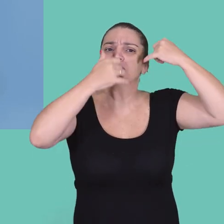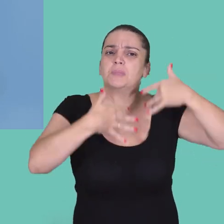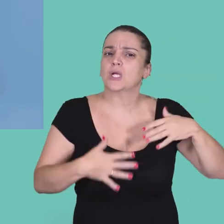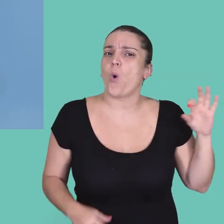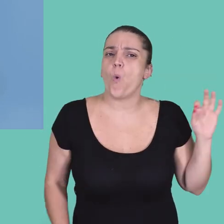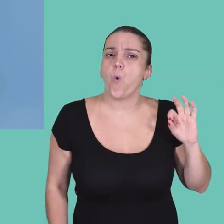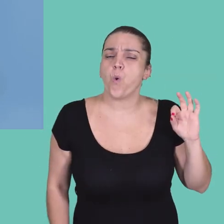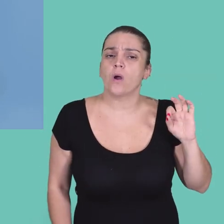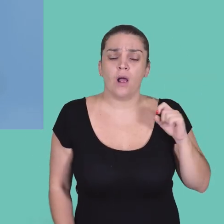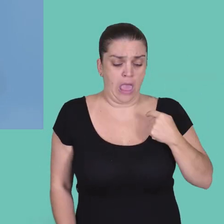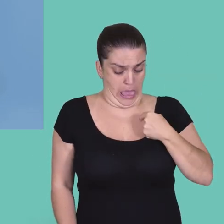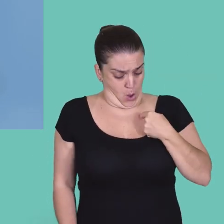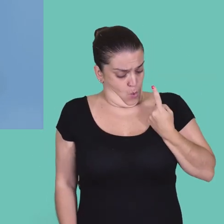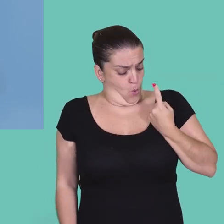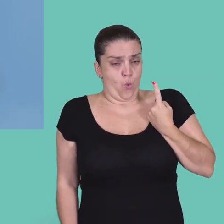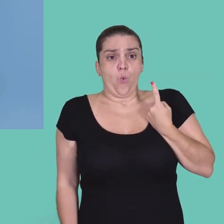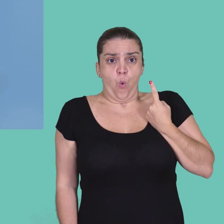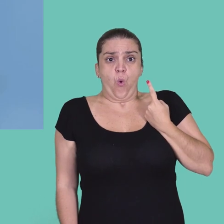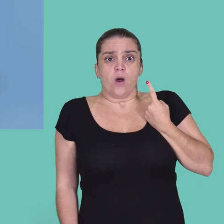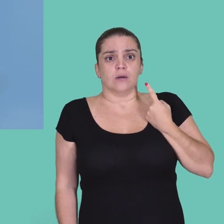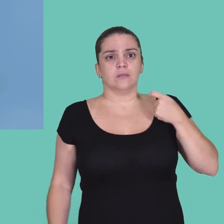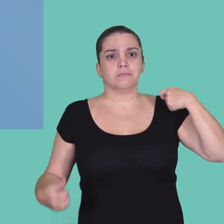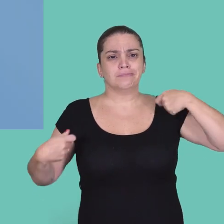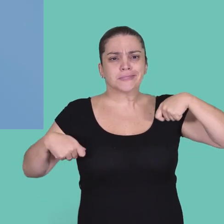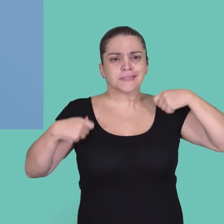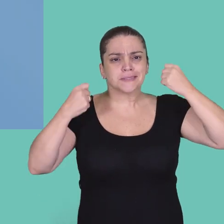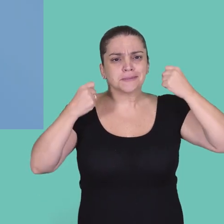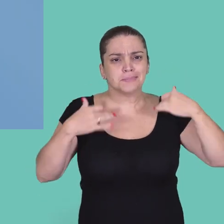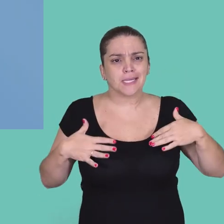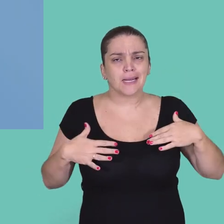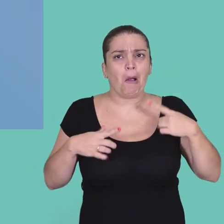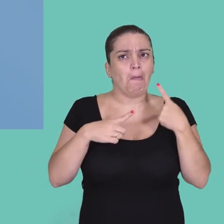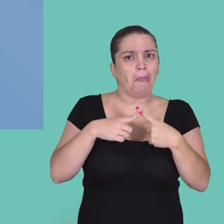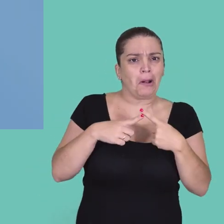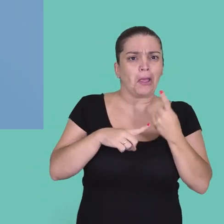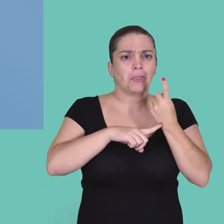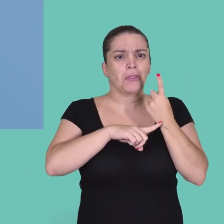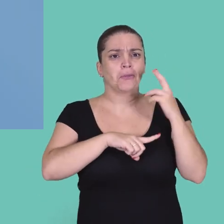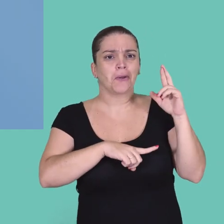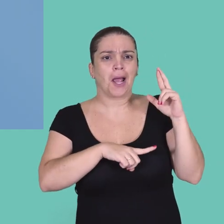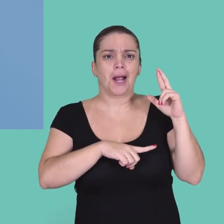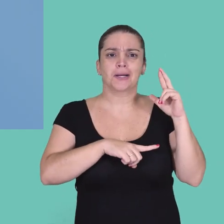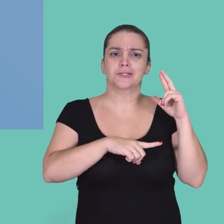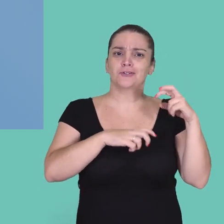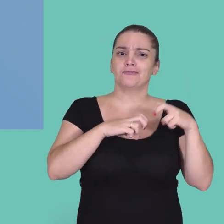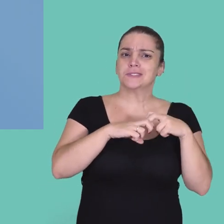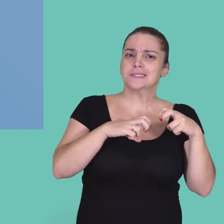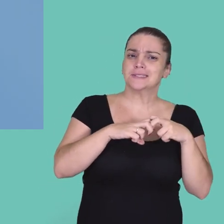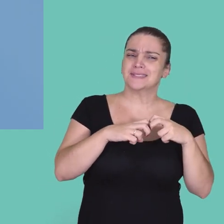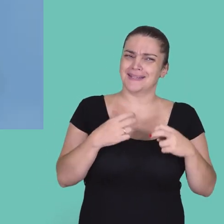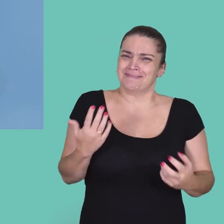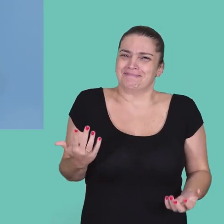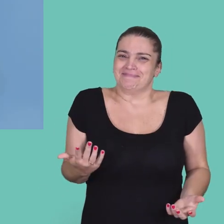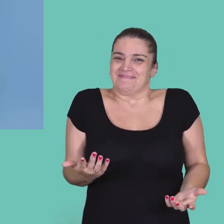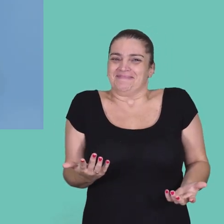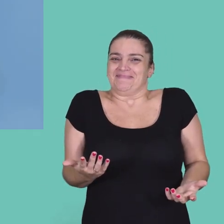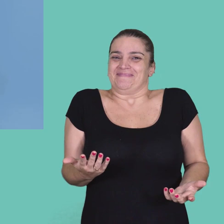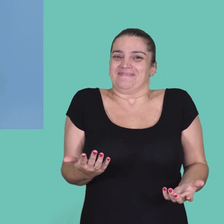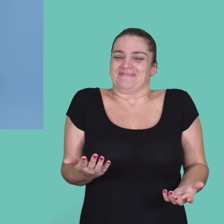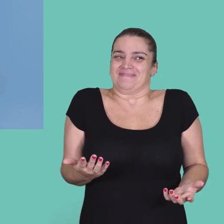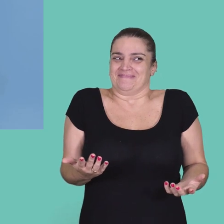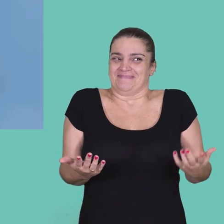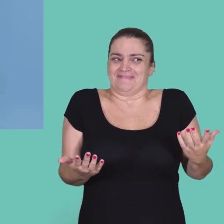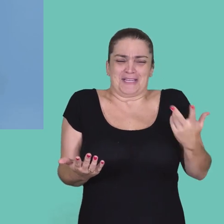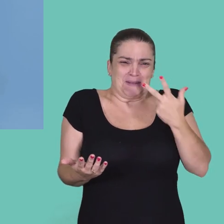precisou explicar para que servia aquela carreira. Eu fui a única pessoa que precisou explicar para que servia um doutorado em física.